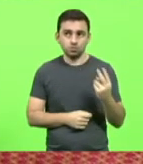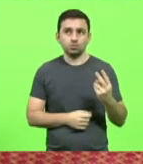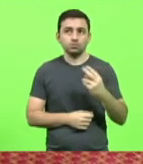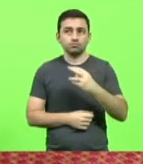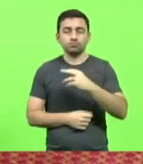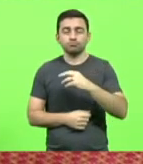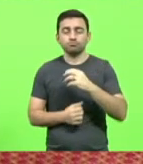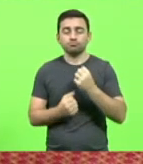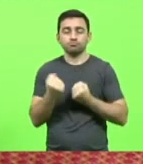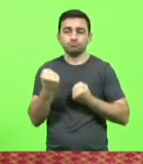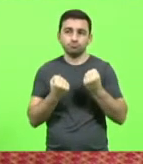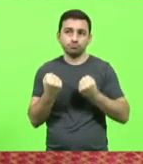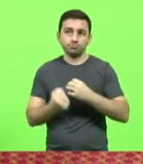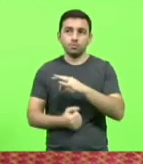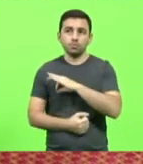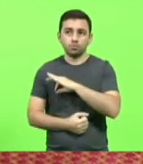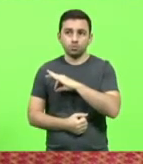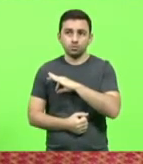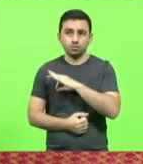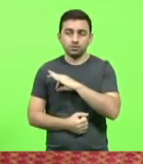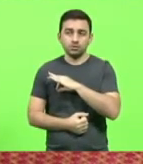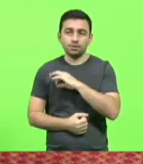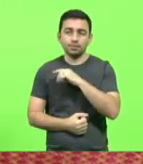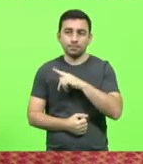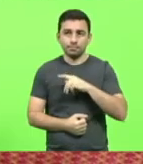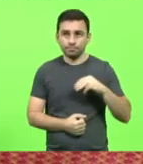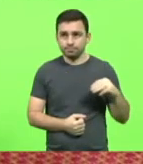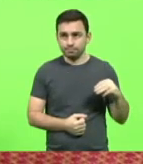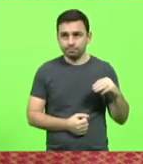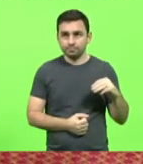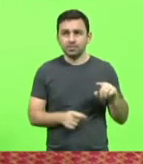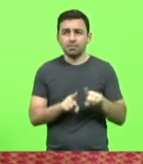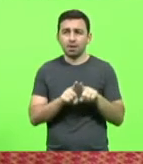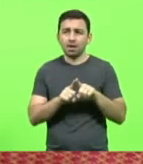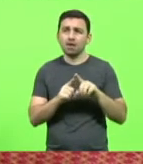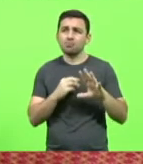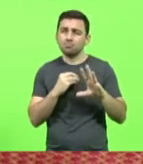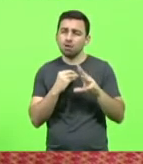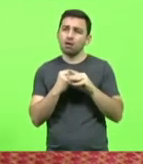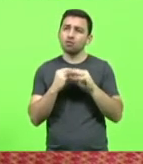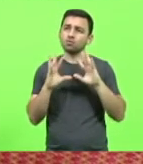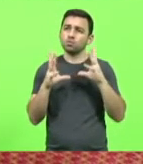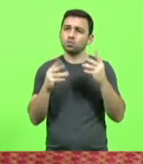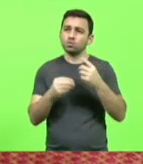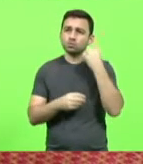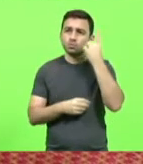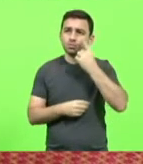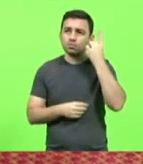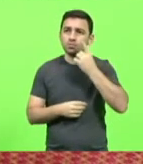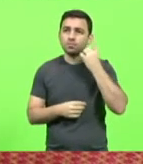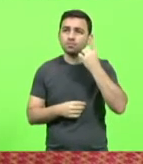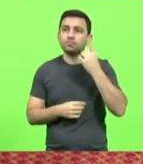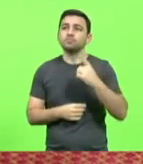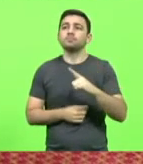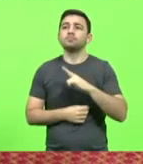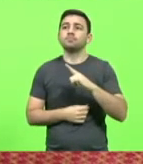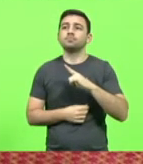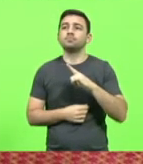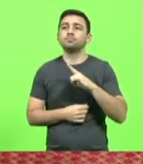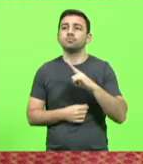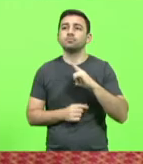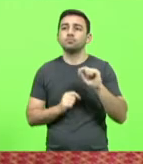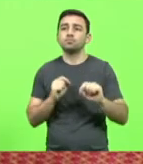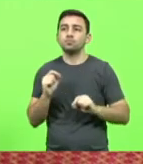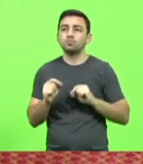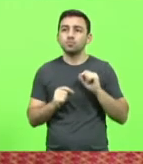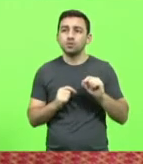E também com emendas dos deputados, nossa, de todos os deputados, nós temos aí mais